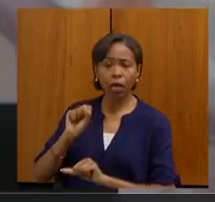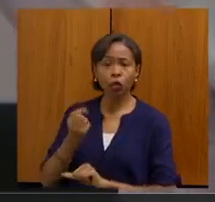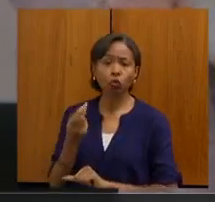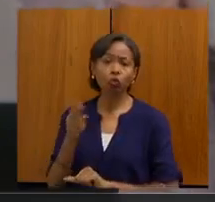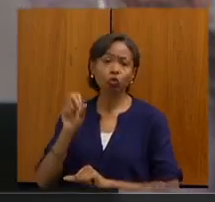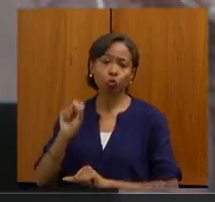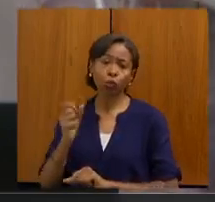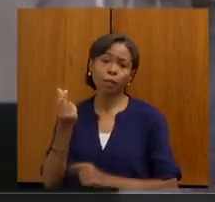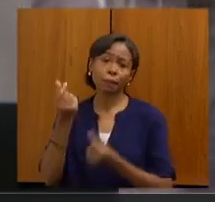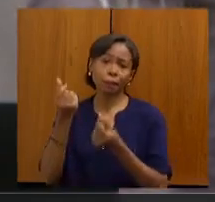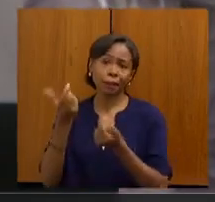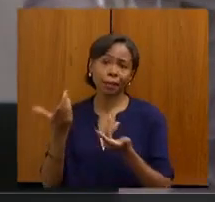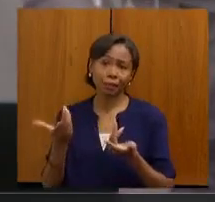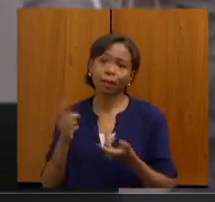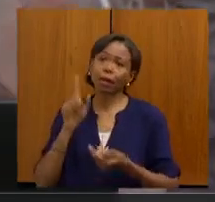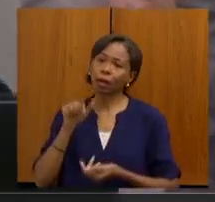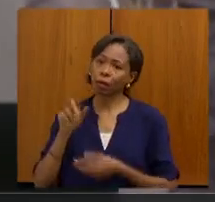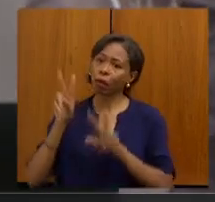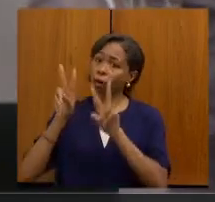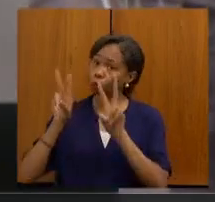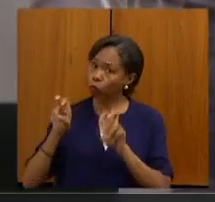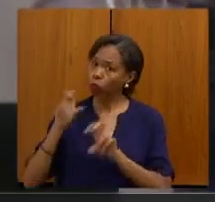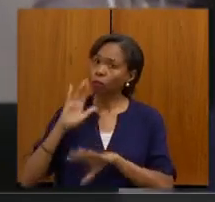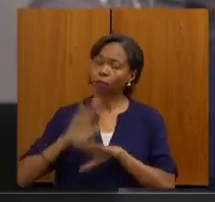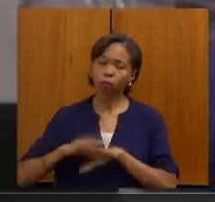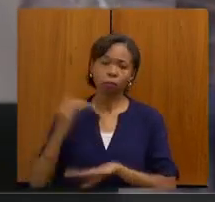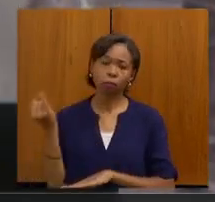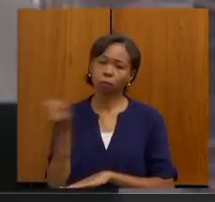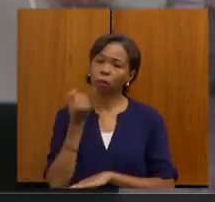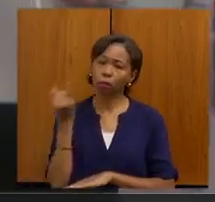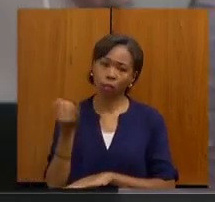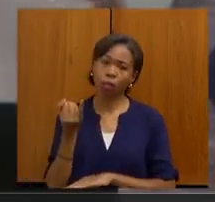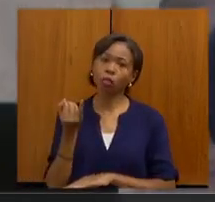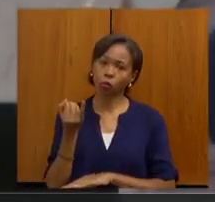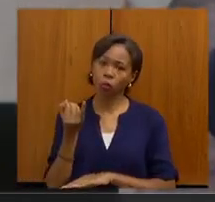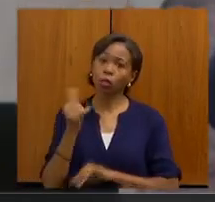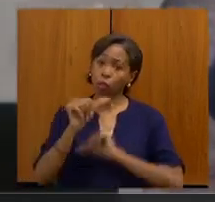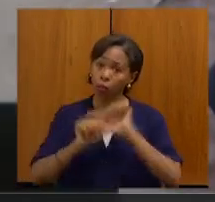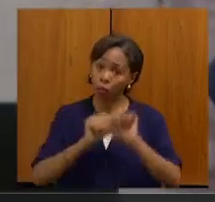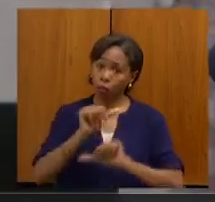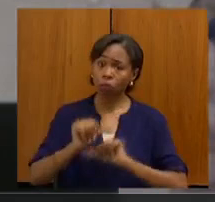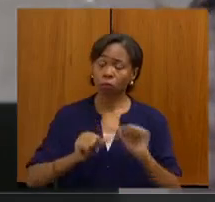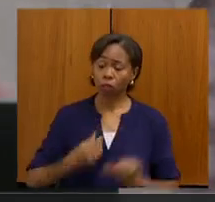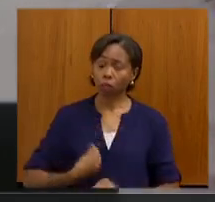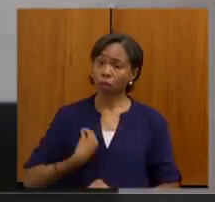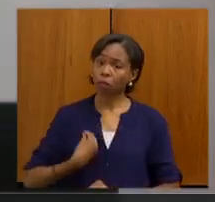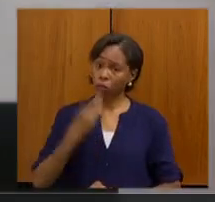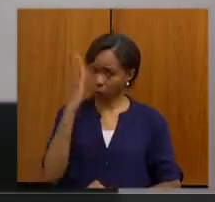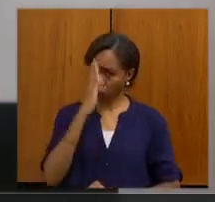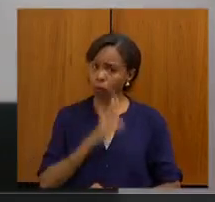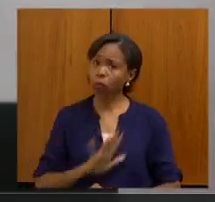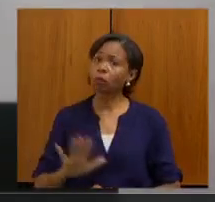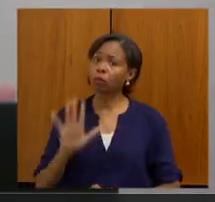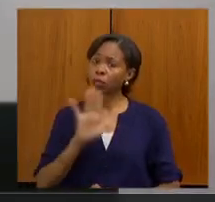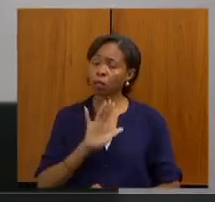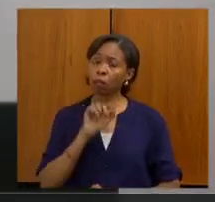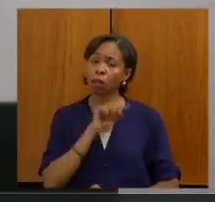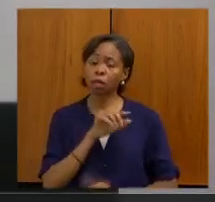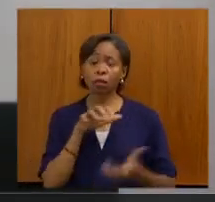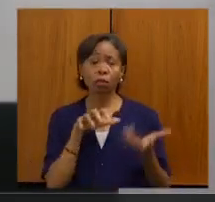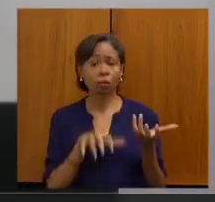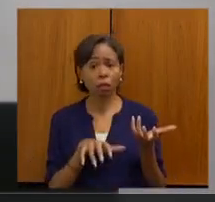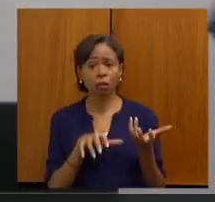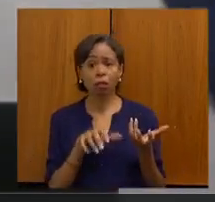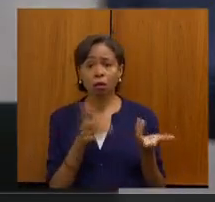extrema importância que afeta a vida de todos os brasileiros e afeta em bom sentido. Enquanto nós estamos vendo o Congresso e o Senado